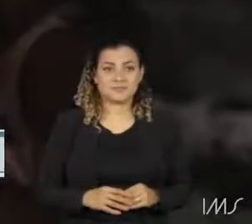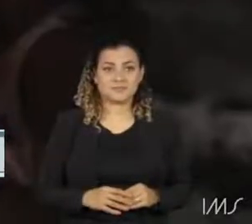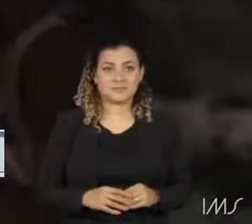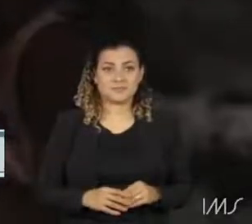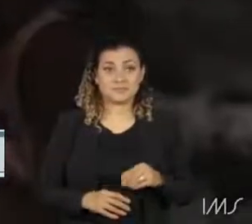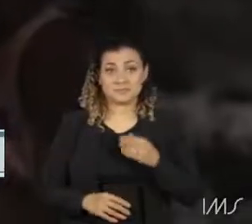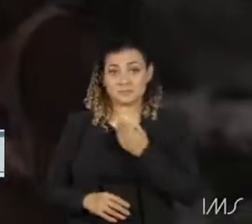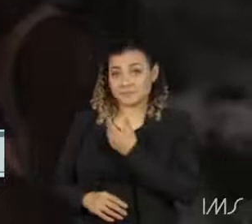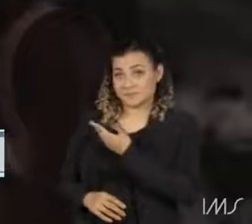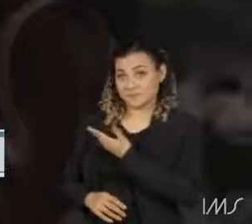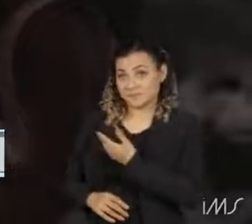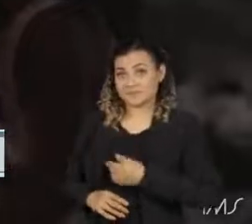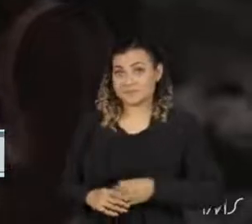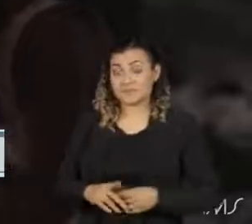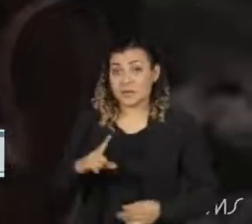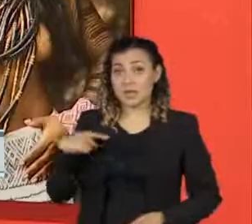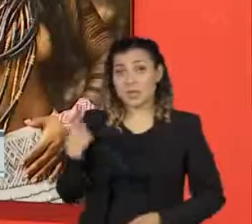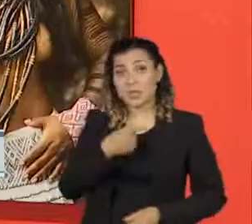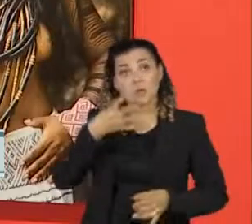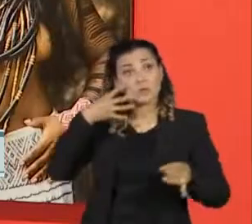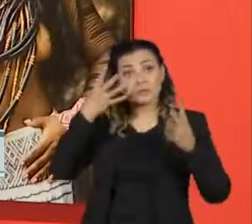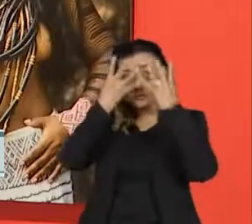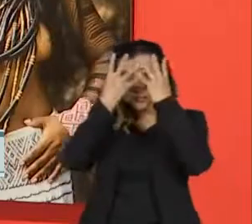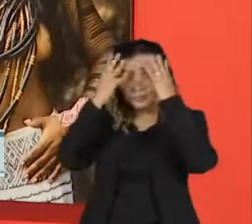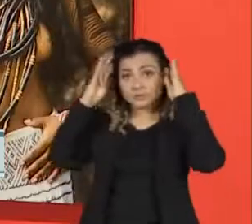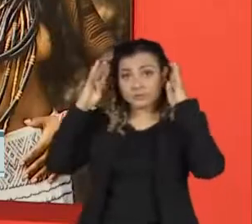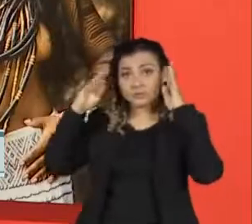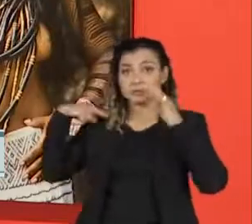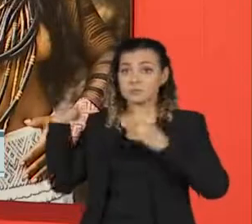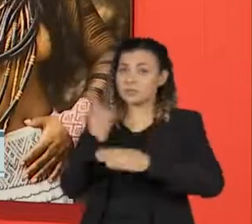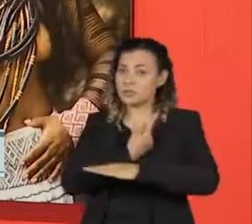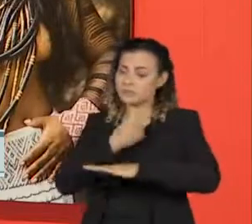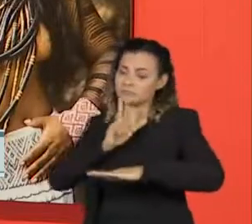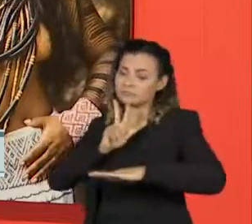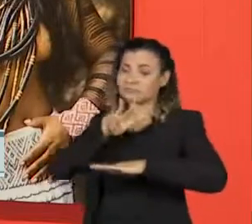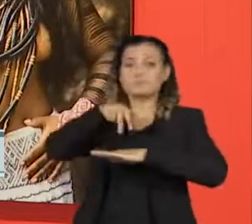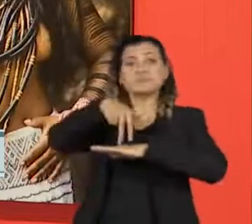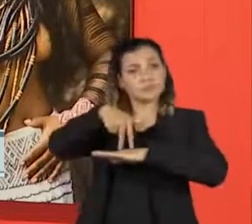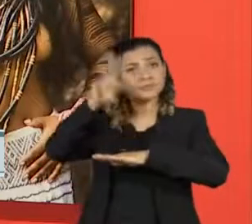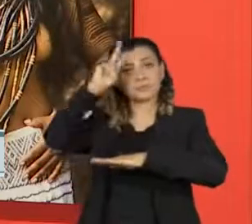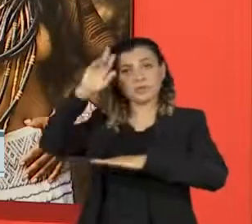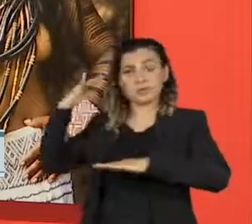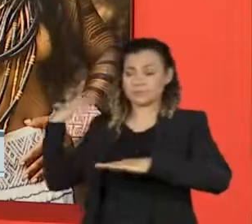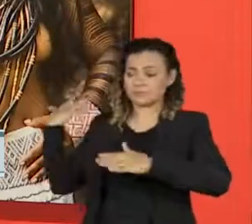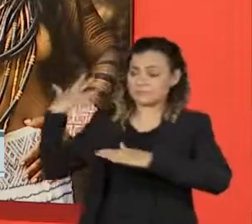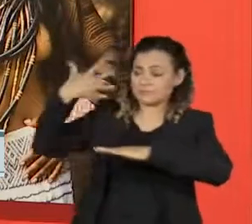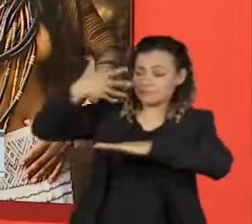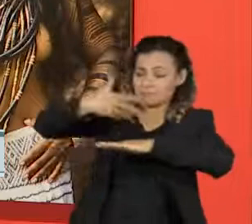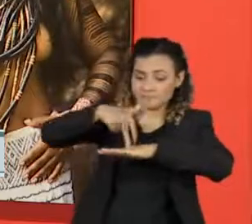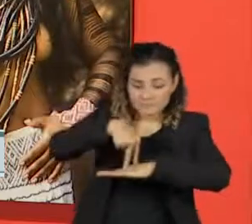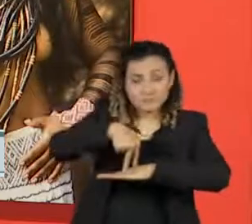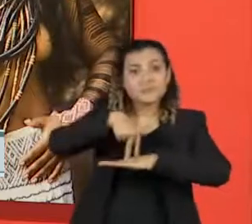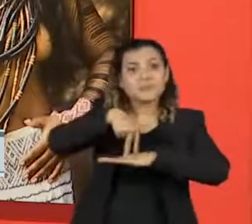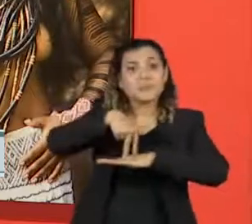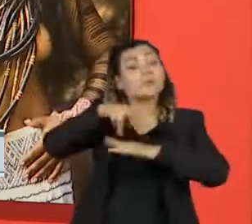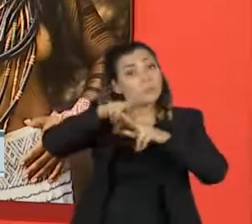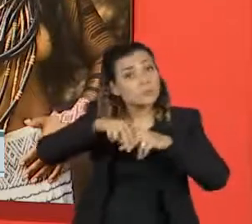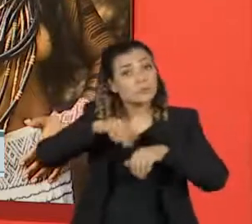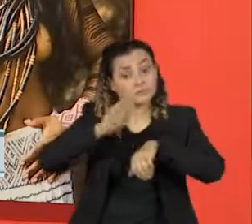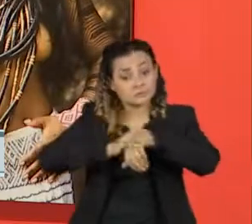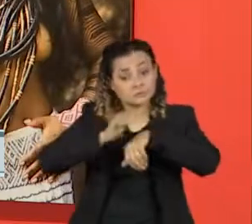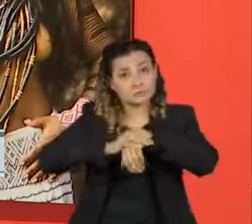Hoje em dia, nós, indígenas, cada vez mais protagonistas próprias nossas histórias. Por isso é importante, próprios